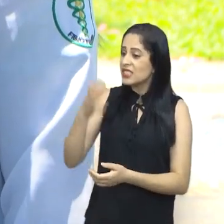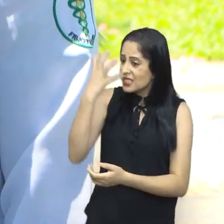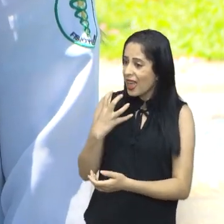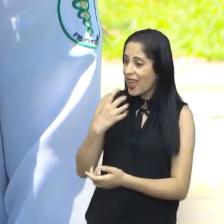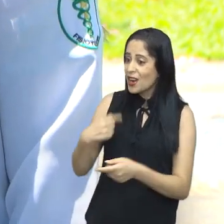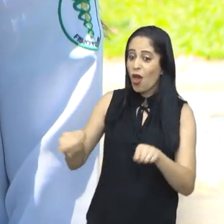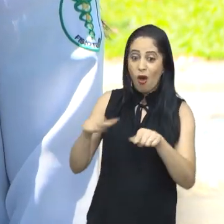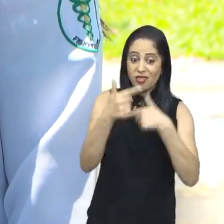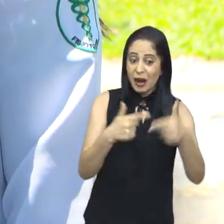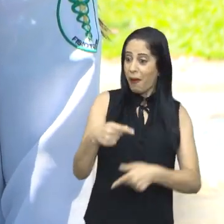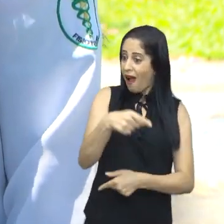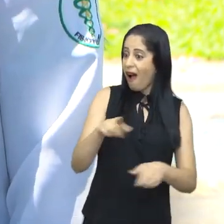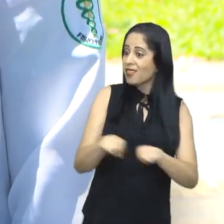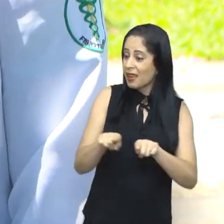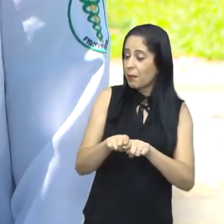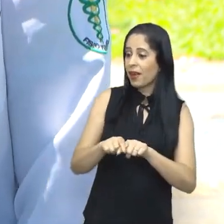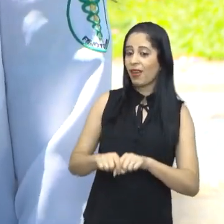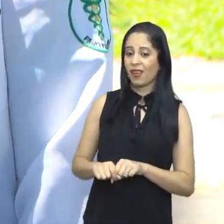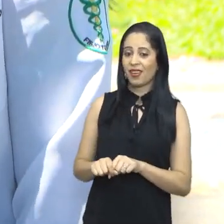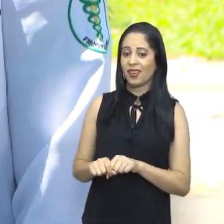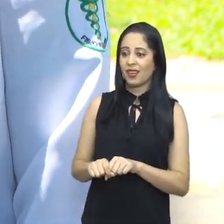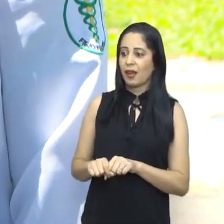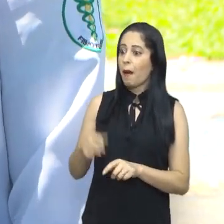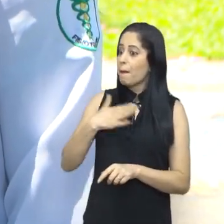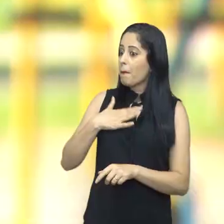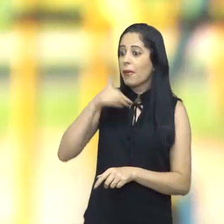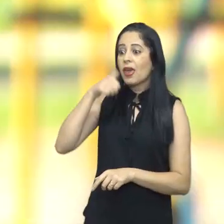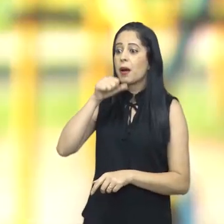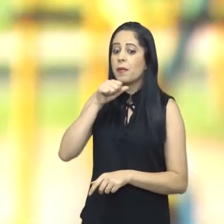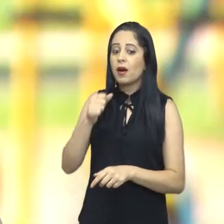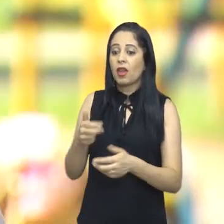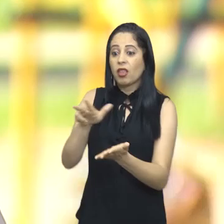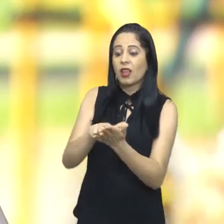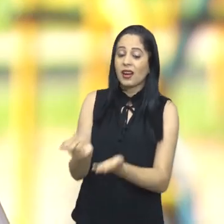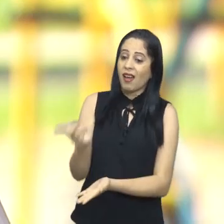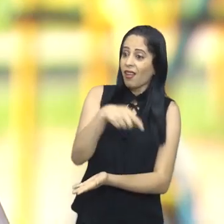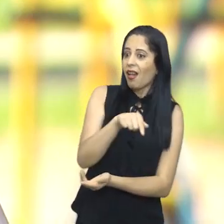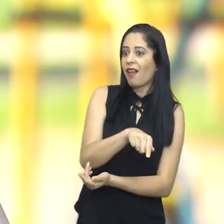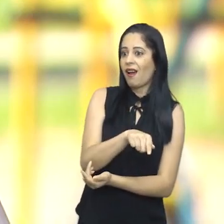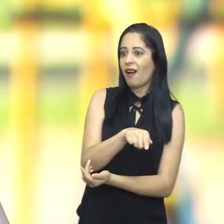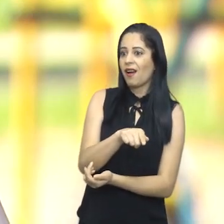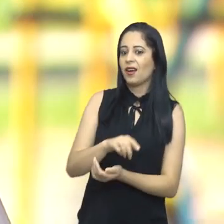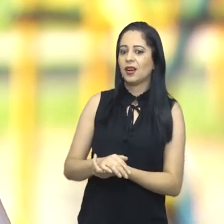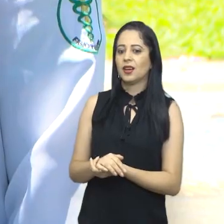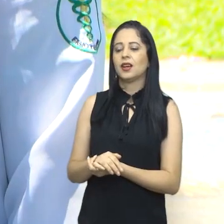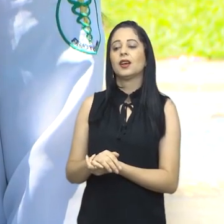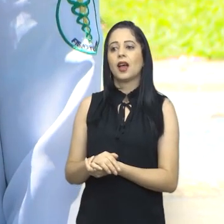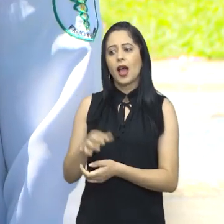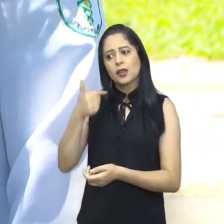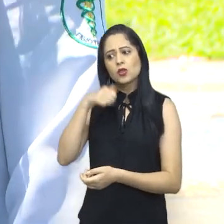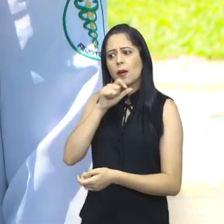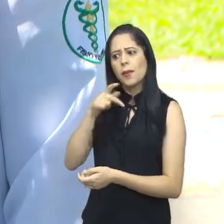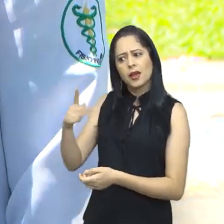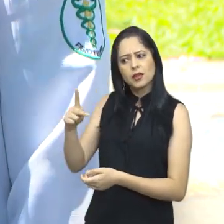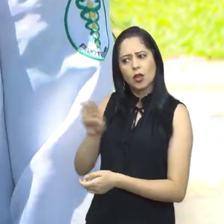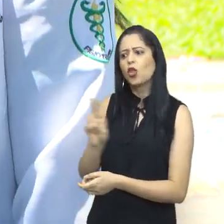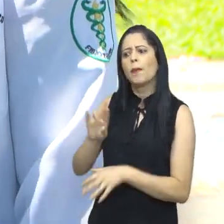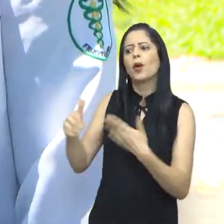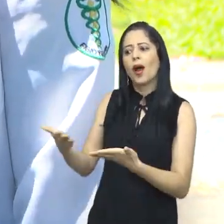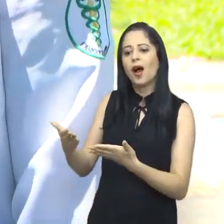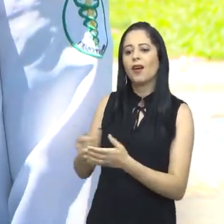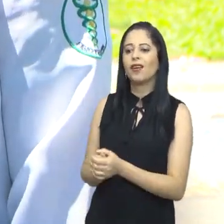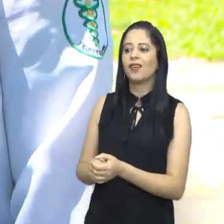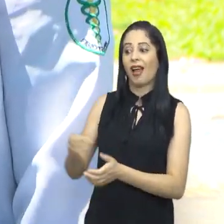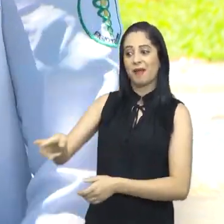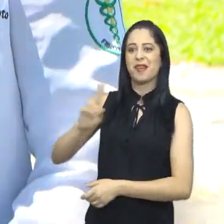nossa, juro, eu também trabalho lá. Ela, ai, nossa. Ela, ai, mãe também está internada lá. Eu falei, nossa, sua mãe é tal pessoa? É, eu falei,